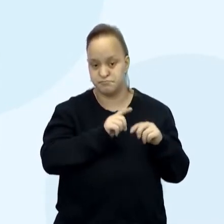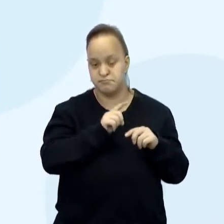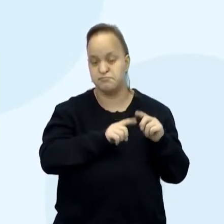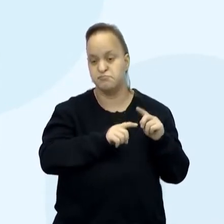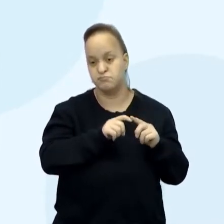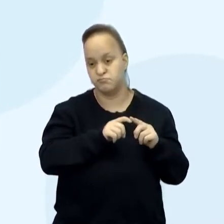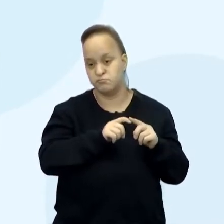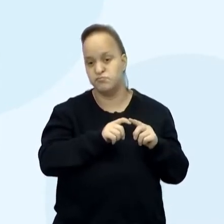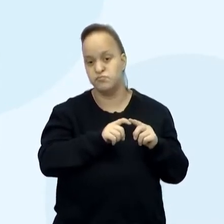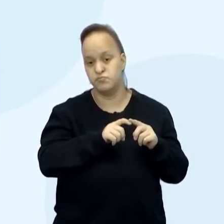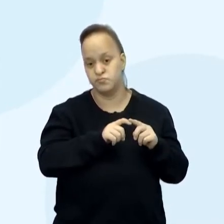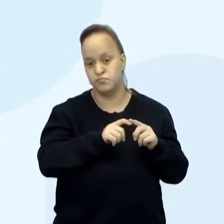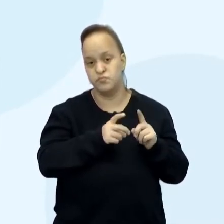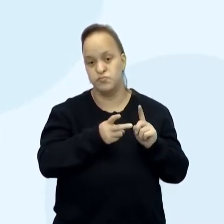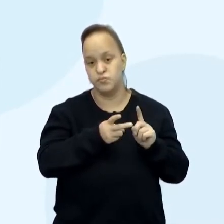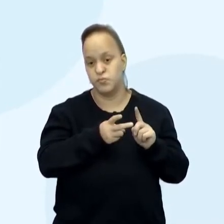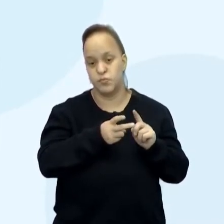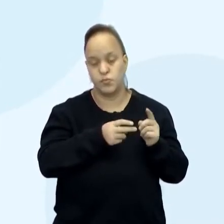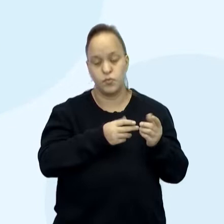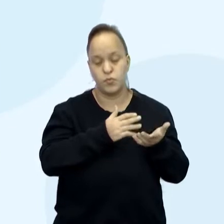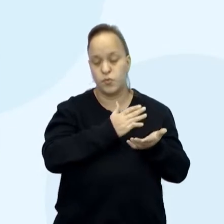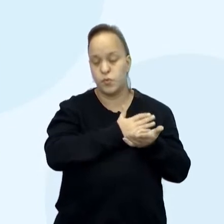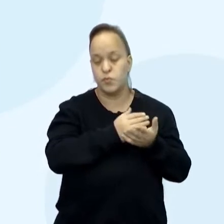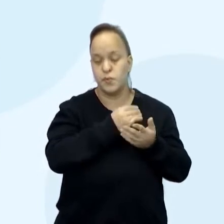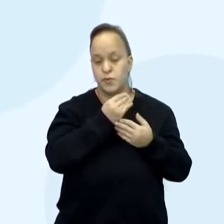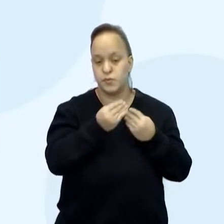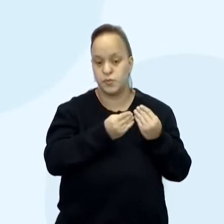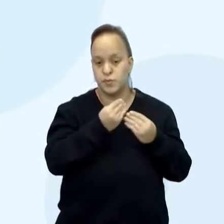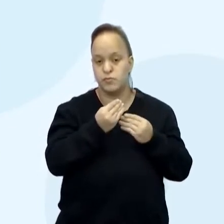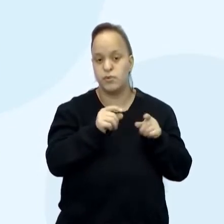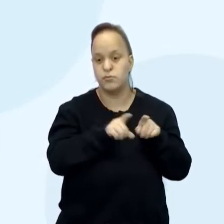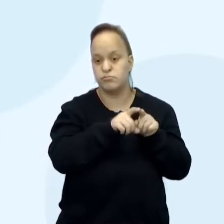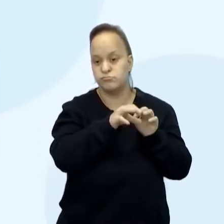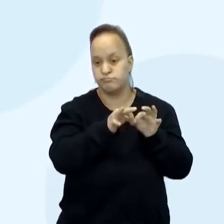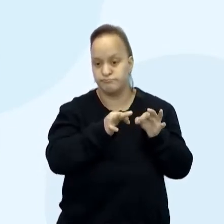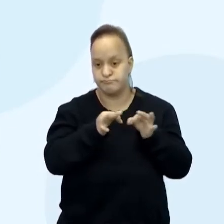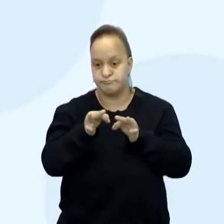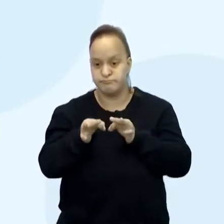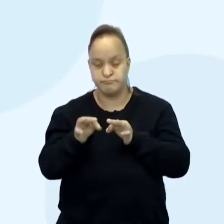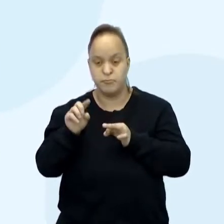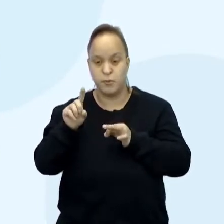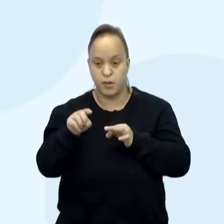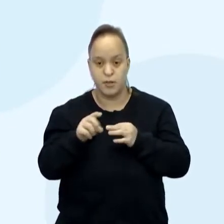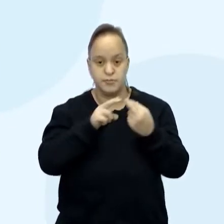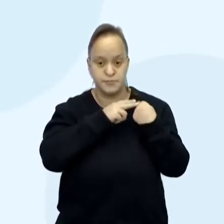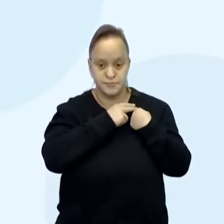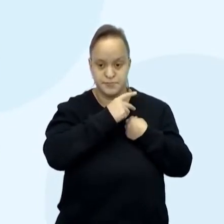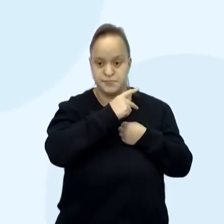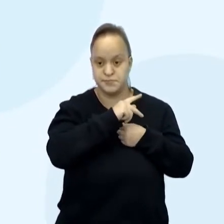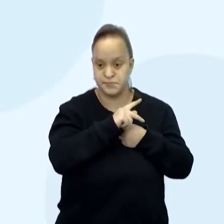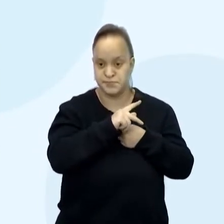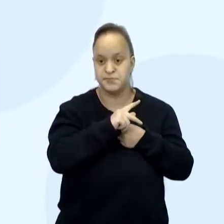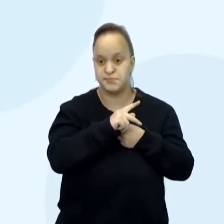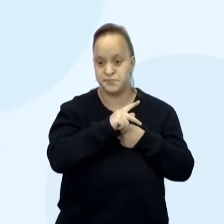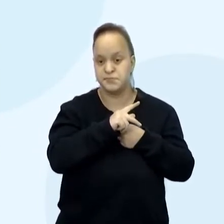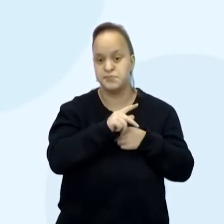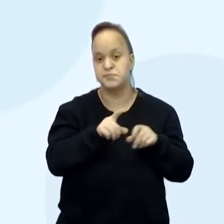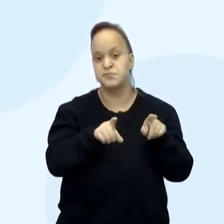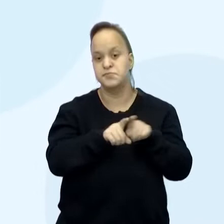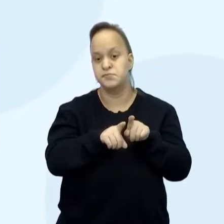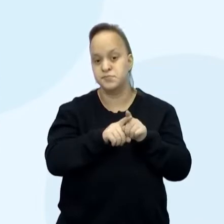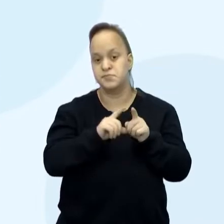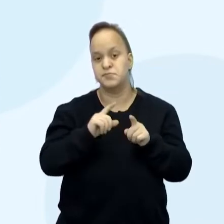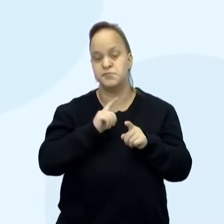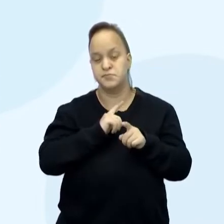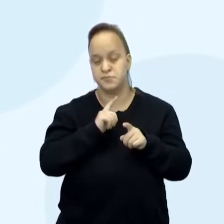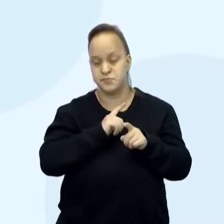criação, a origem, a elaboração de um produto está ali na mão do designer. E temos também